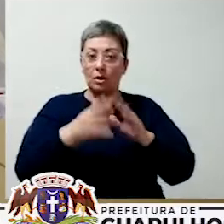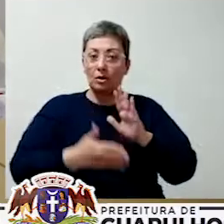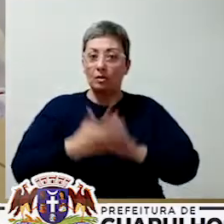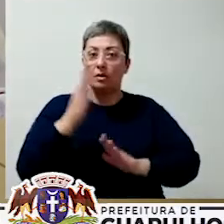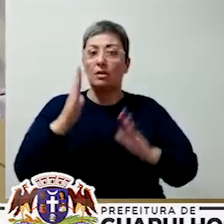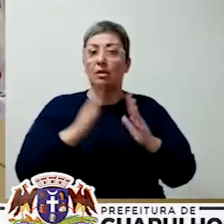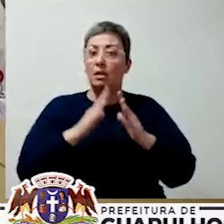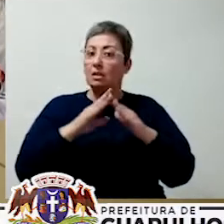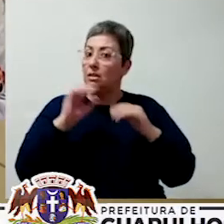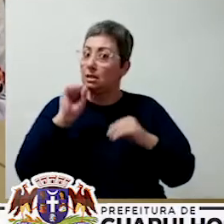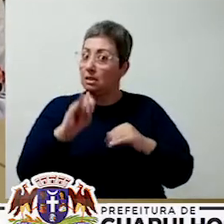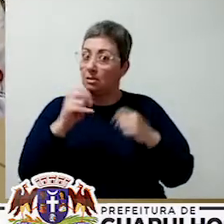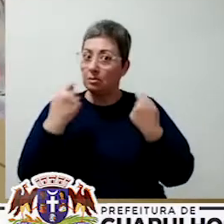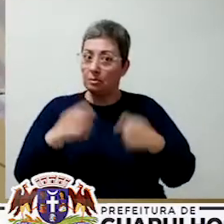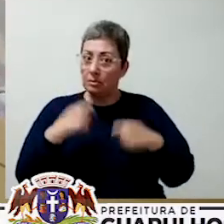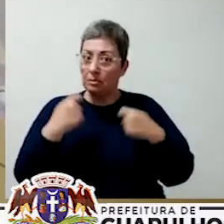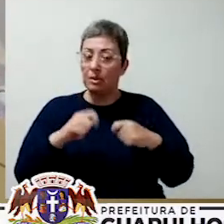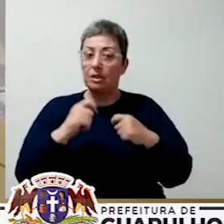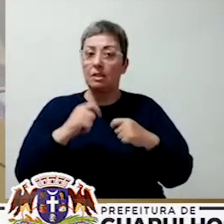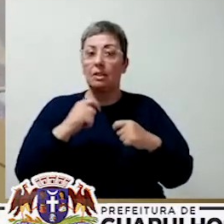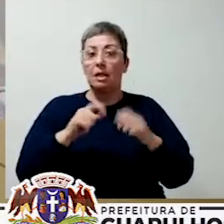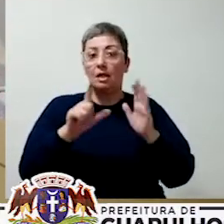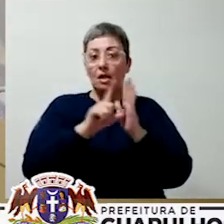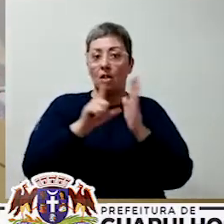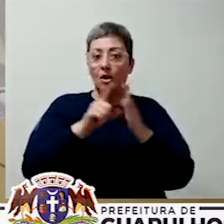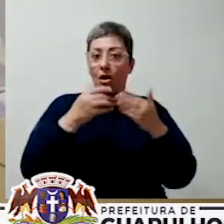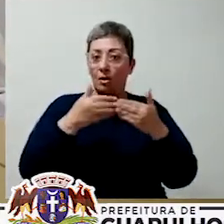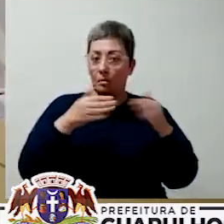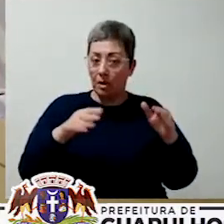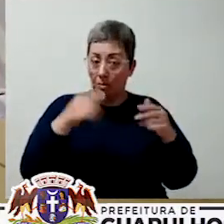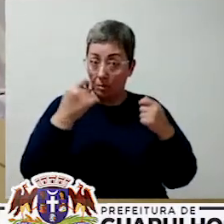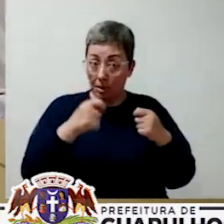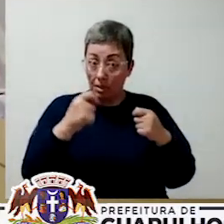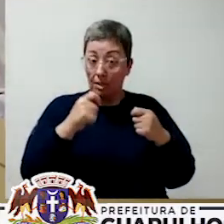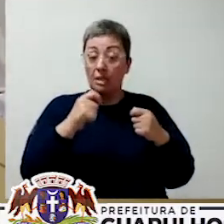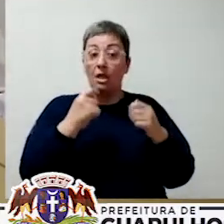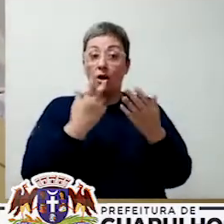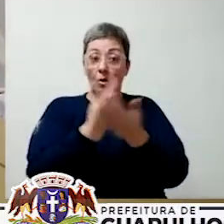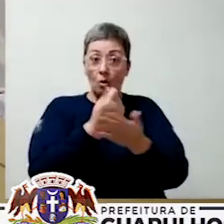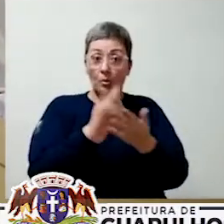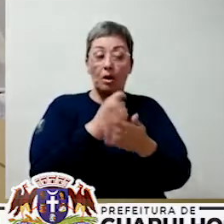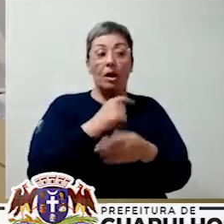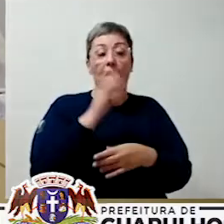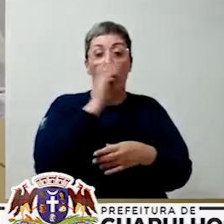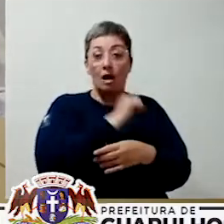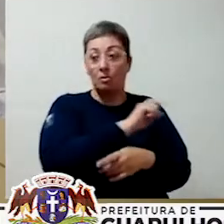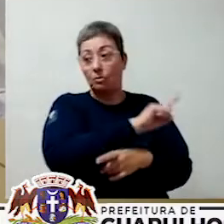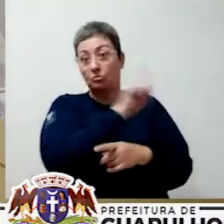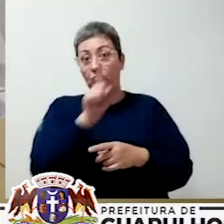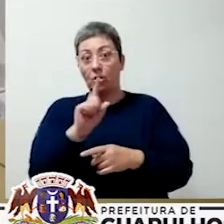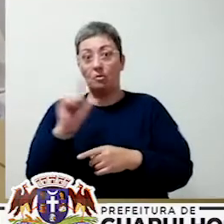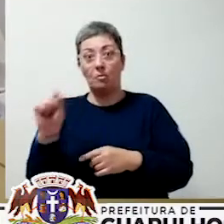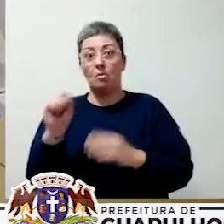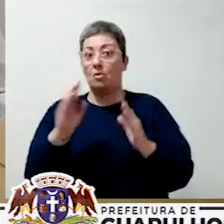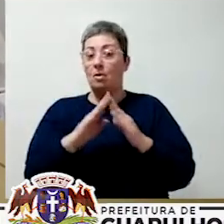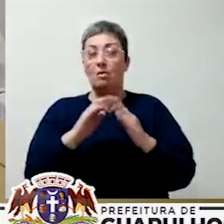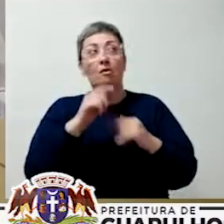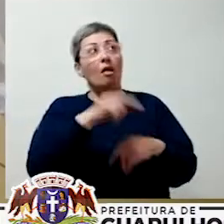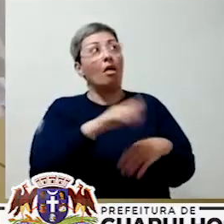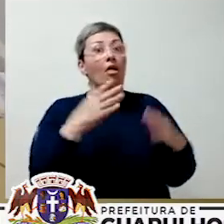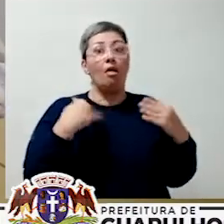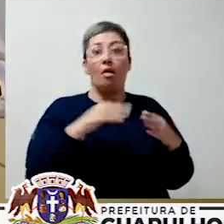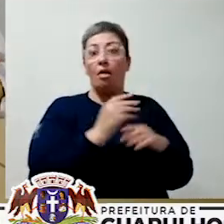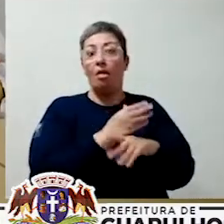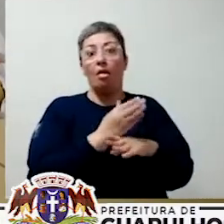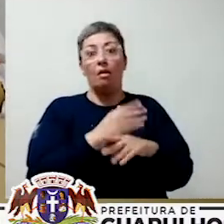se necessário. Exatamente. O comércio está aberto, você precisa comprar alguma coisa, vai, compra e vai embora. Não fica lá, não fica dando sopa.